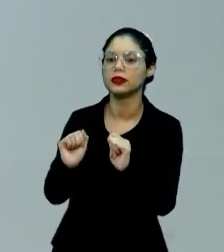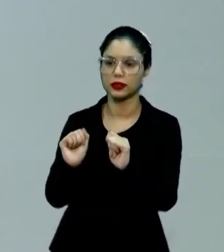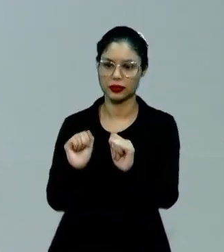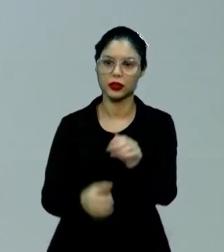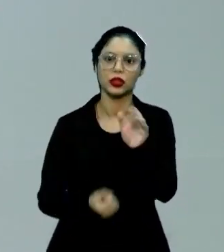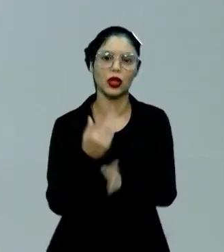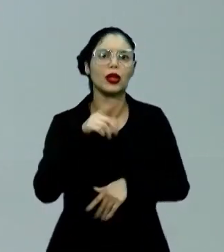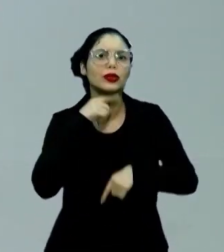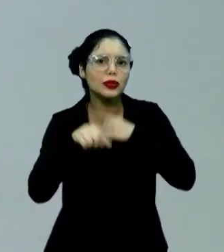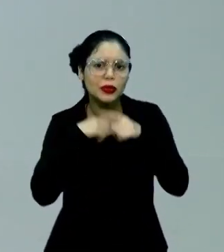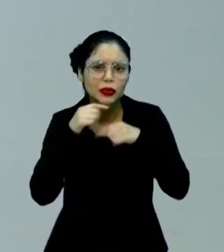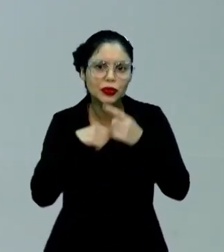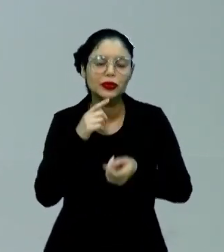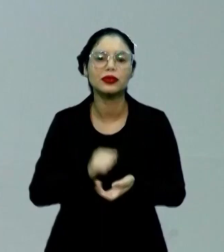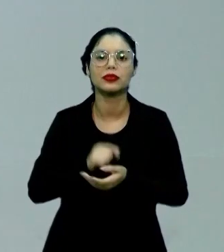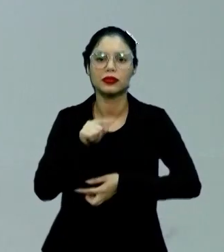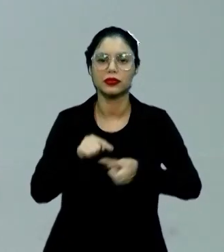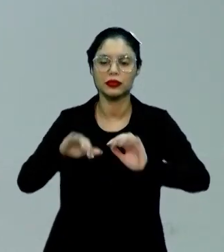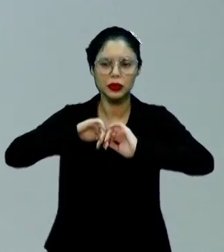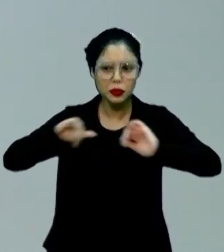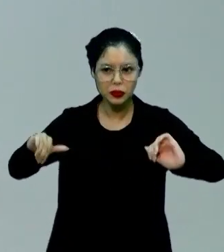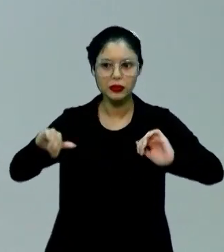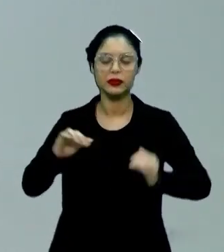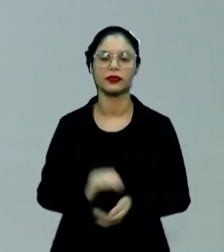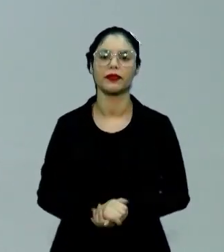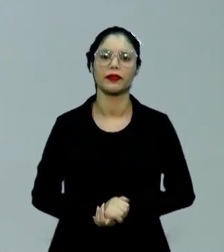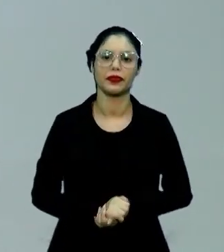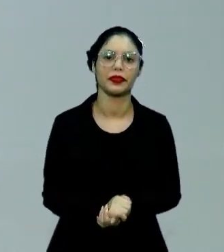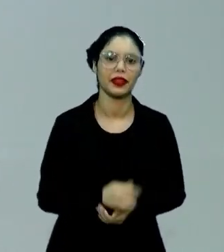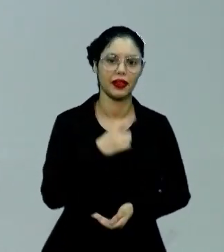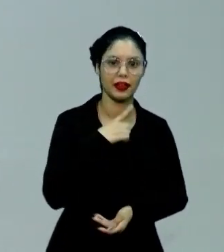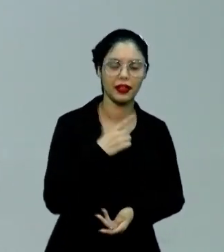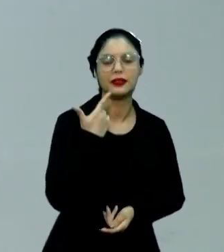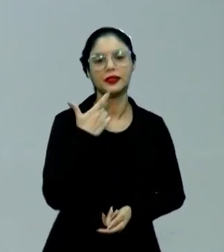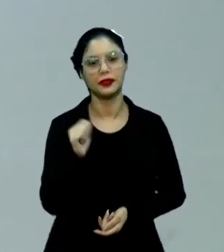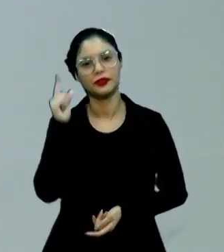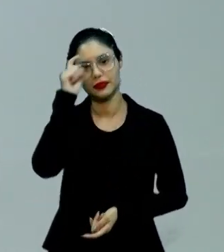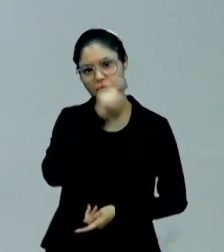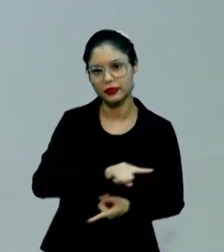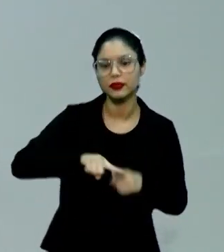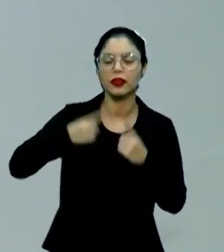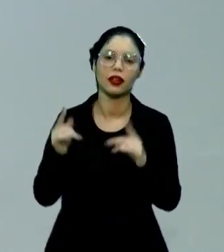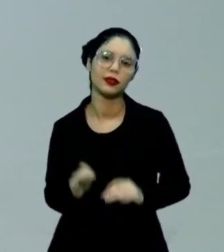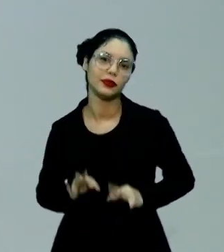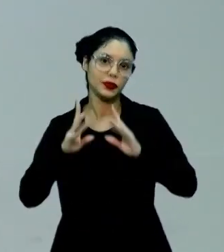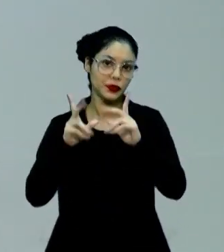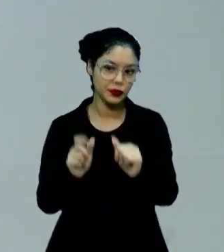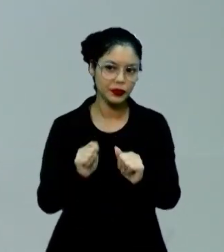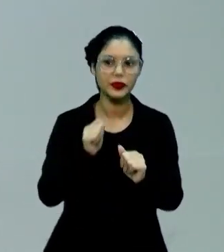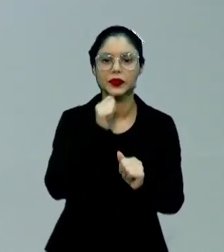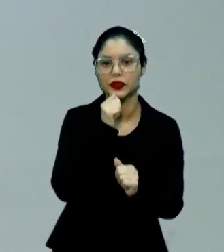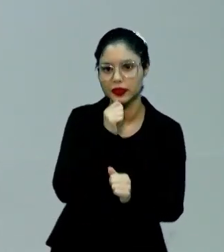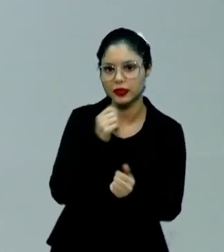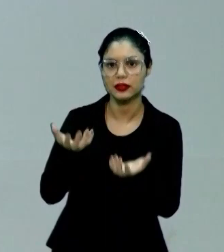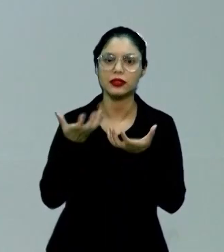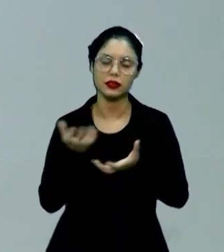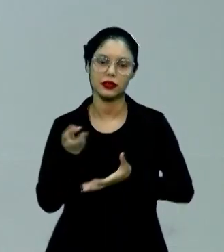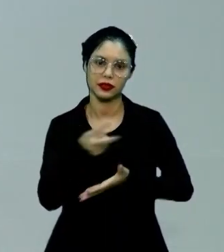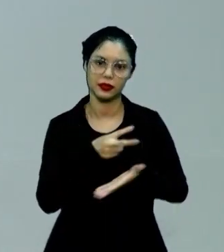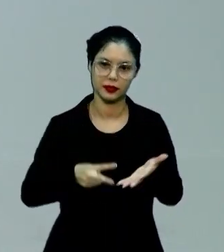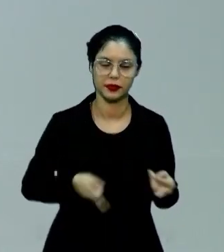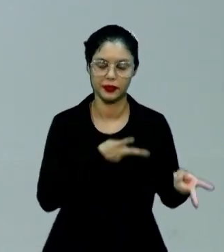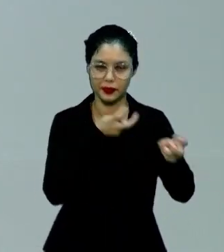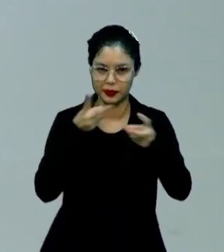gerar essa dúvida e dividir o público. Então, tem uma linguagem mais difícil, mas que todo mundo quer ler por essa